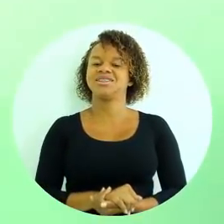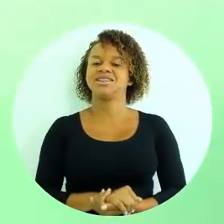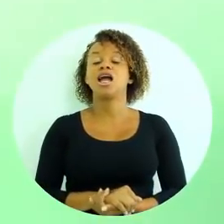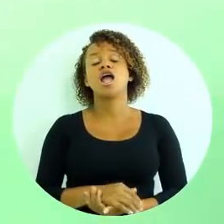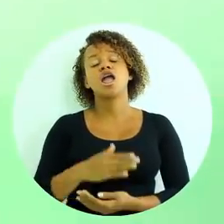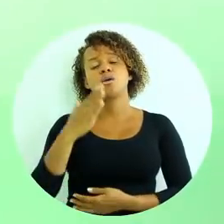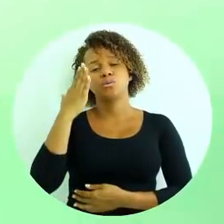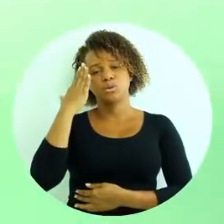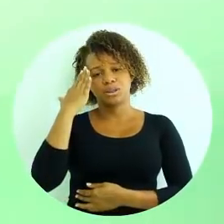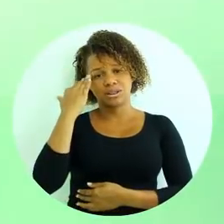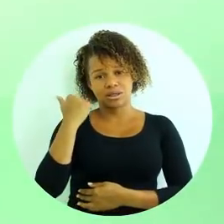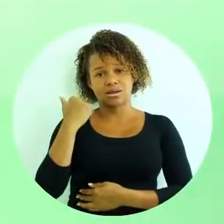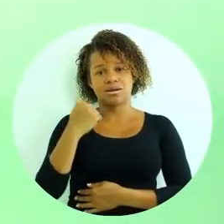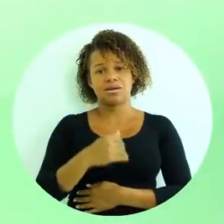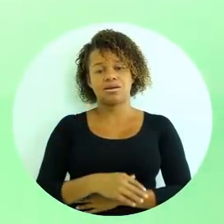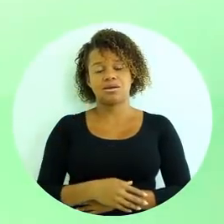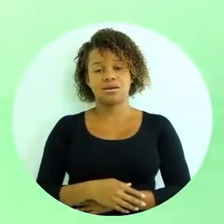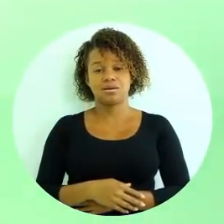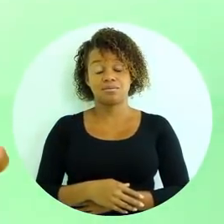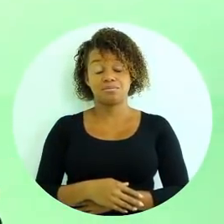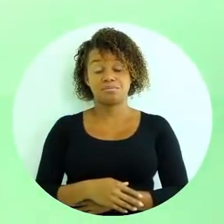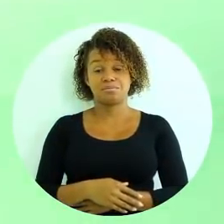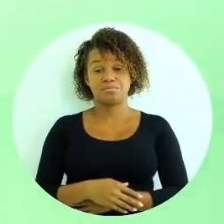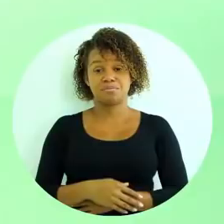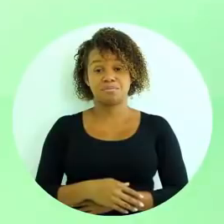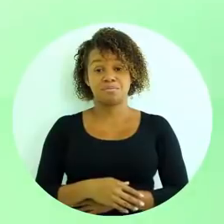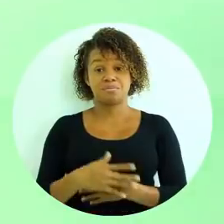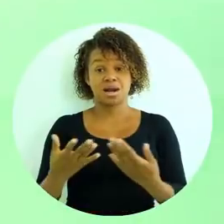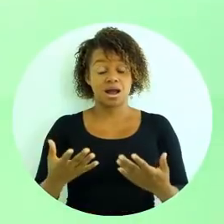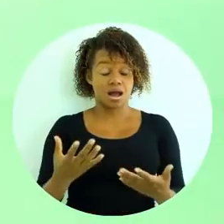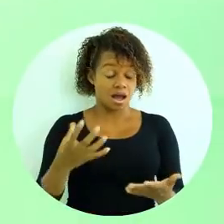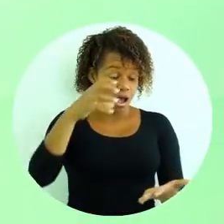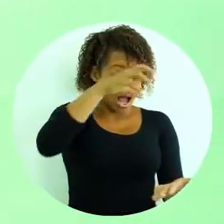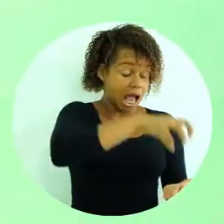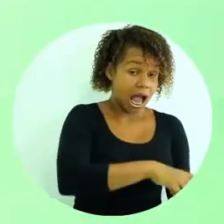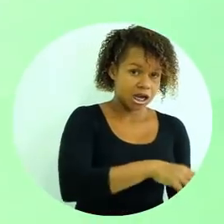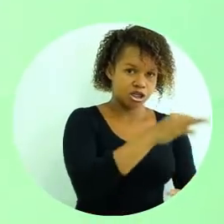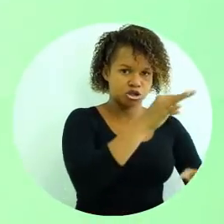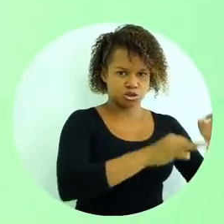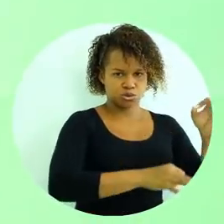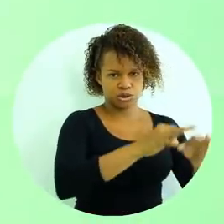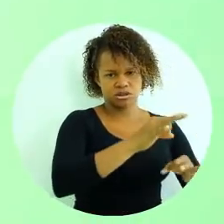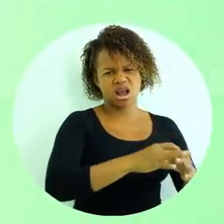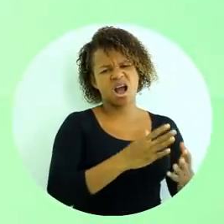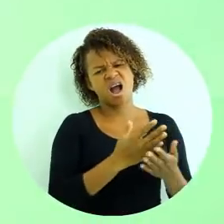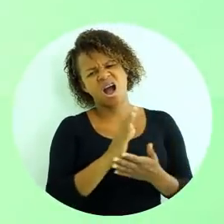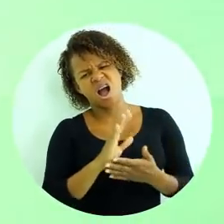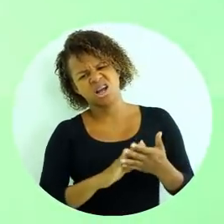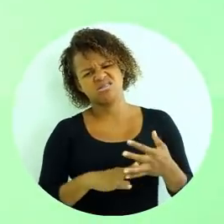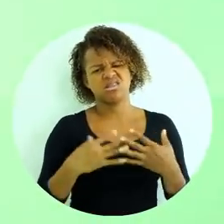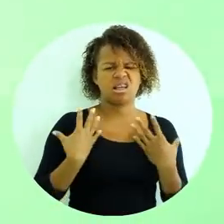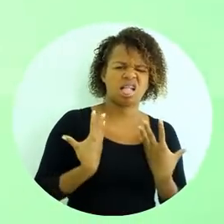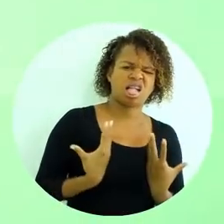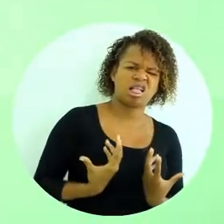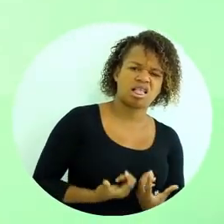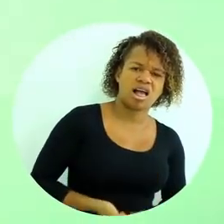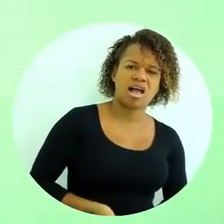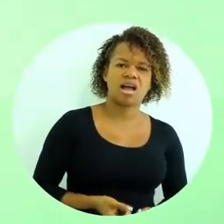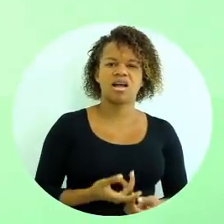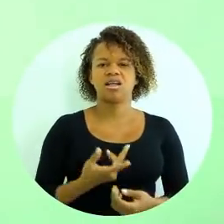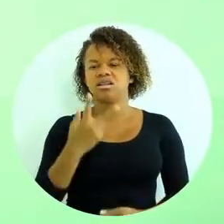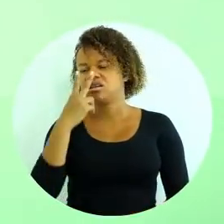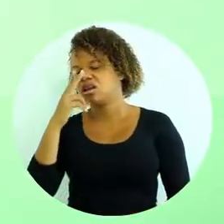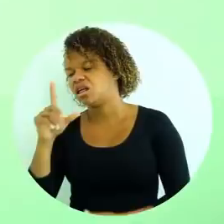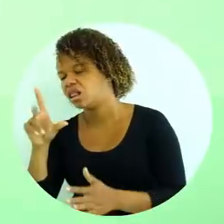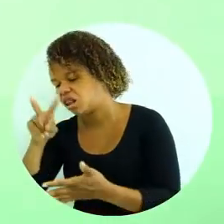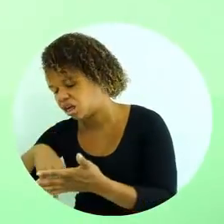curso. Eu sei que para quem não é da área jurídica, às vezes é